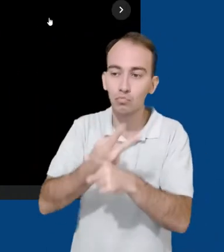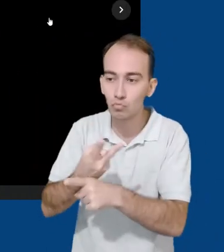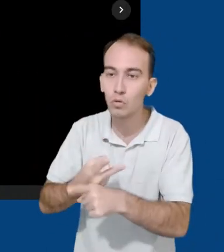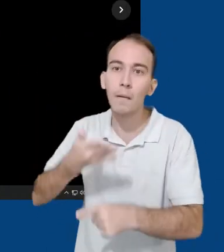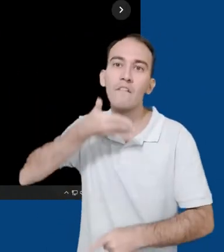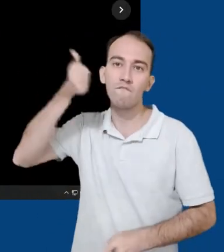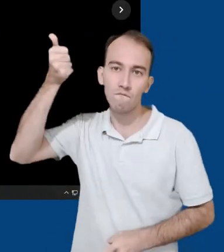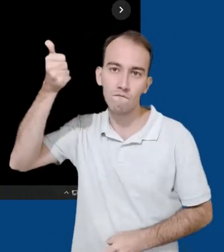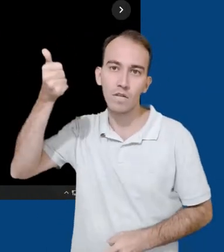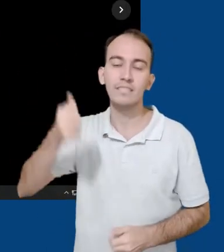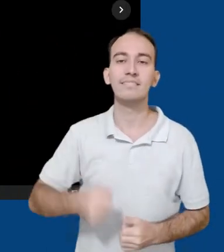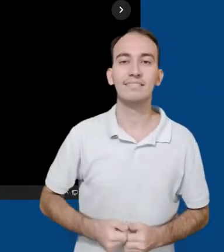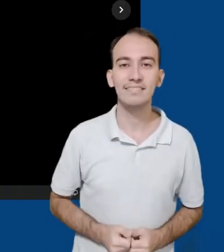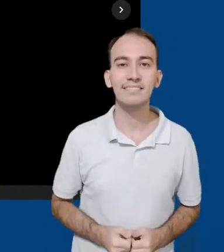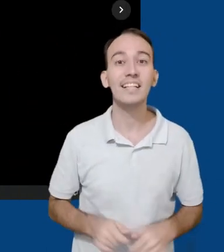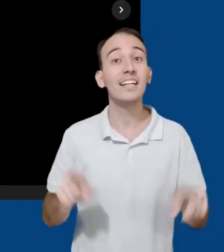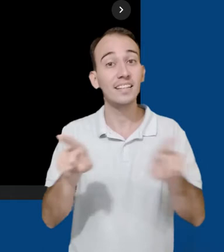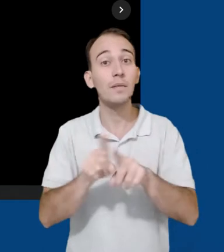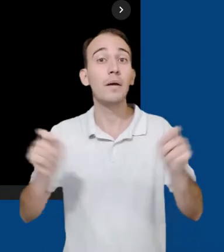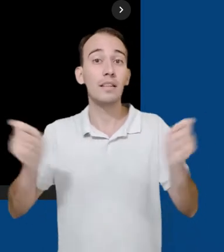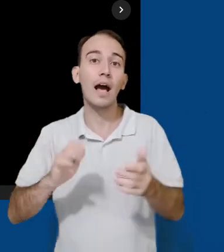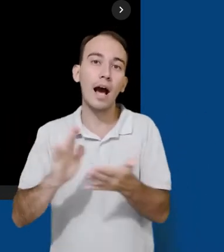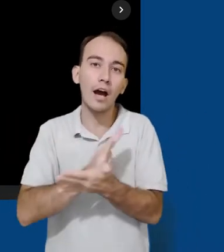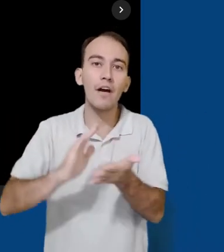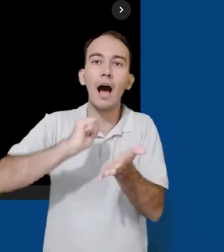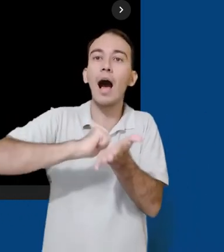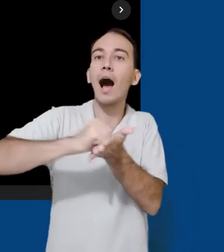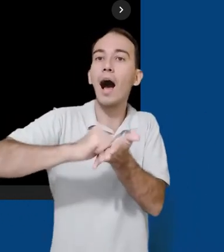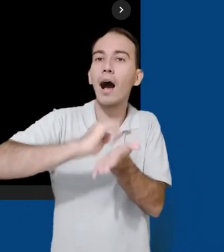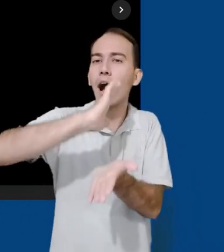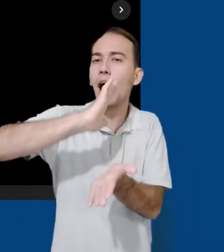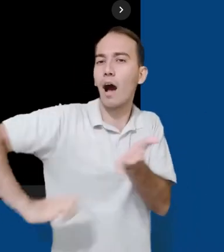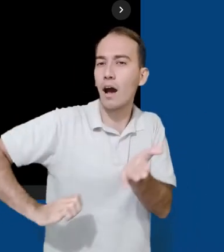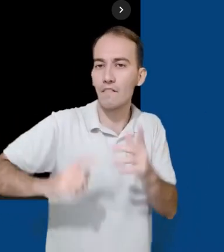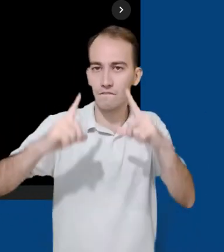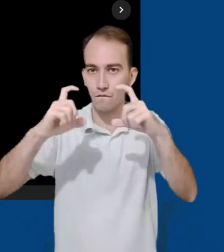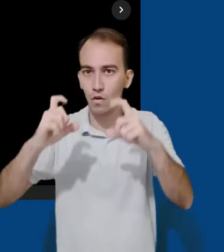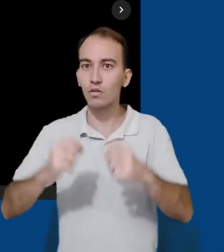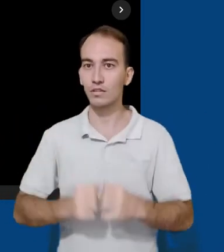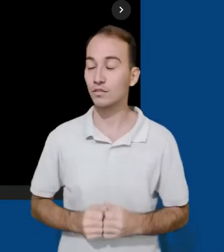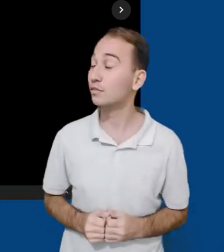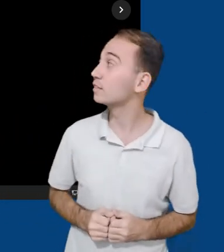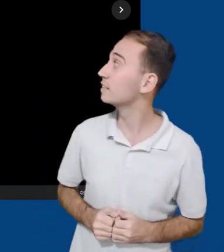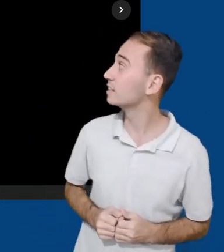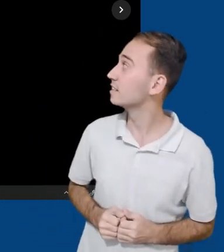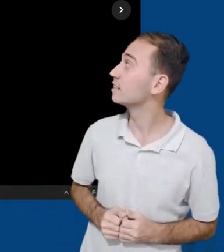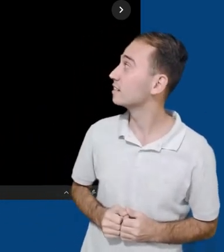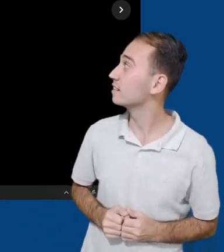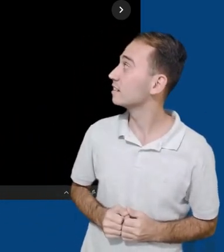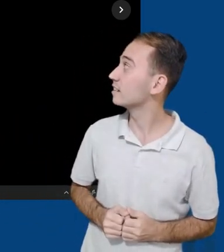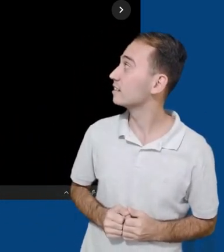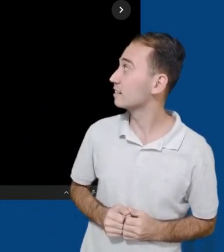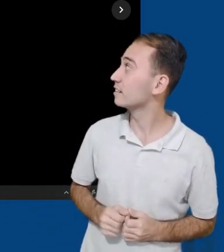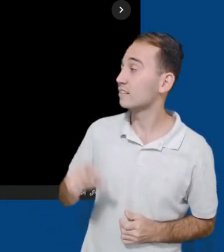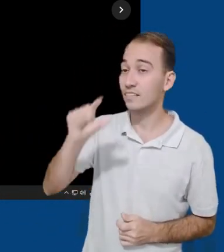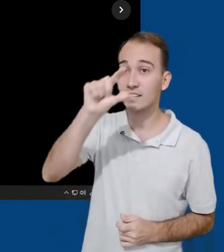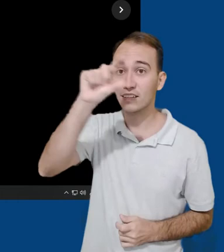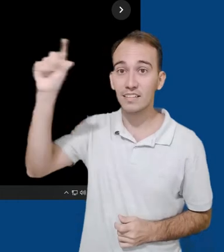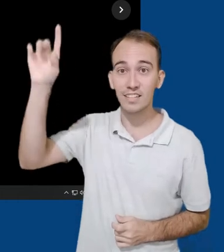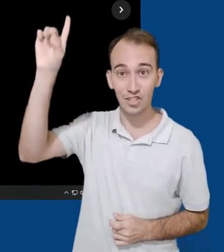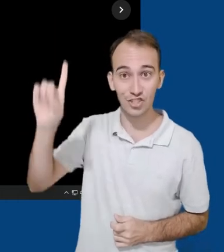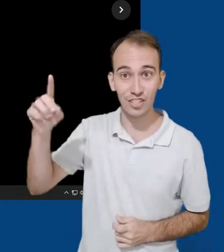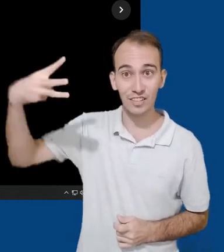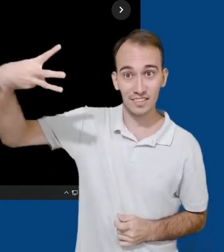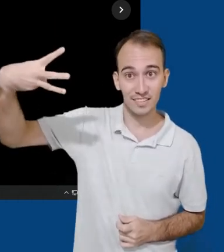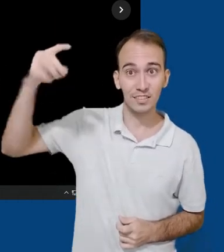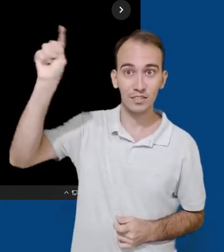facilmente na nossa busca. É possível também apagar uma imagem. E clicando nos três pontos no